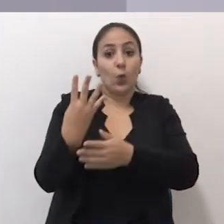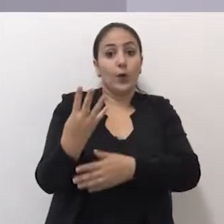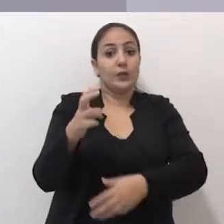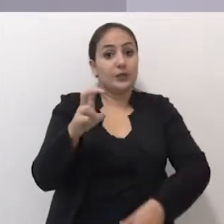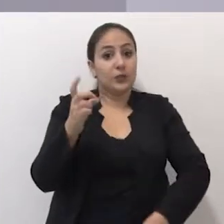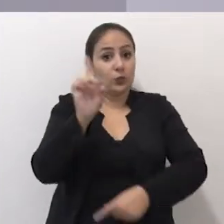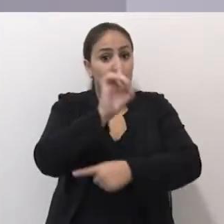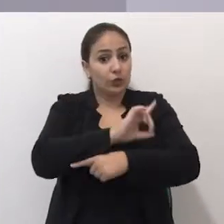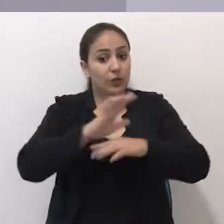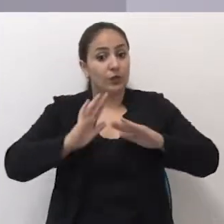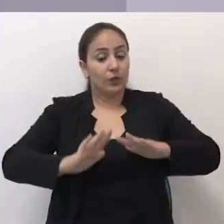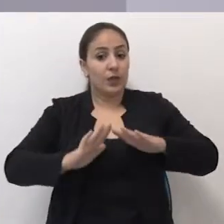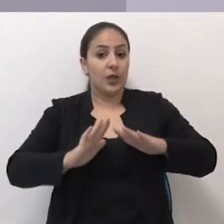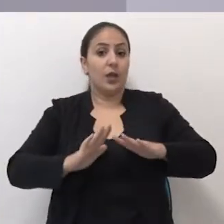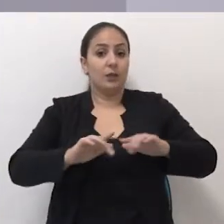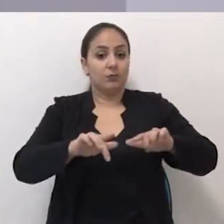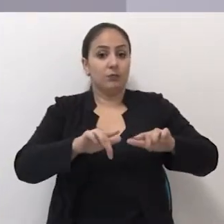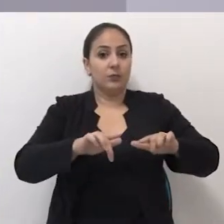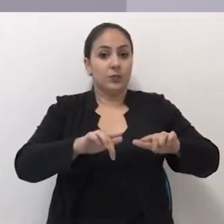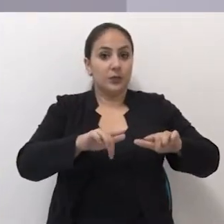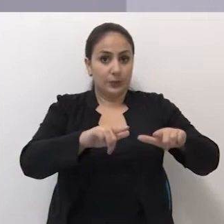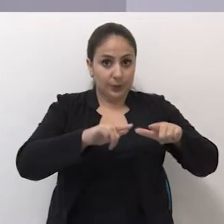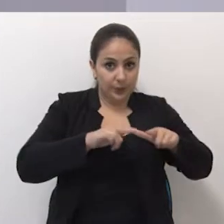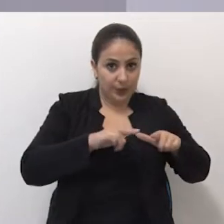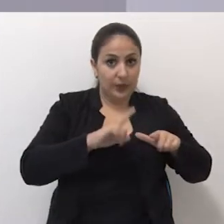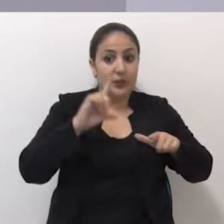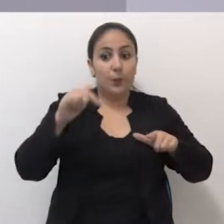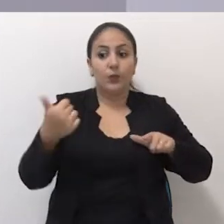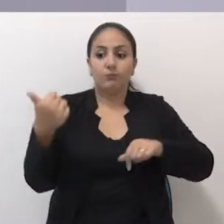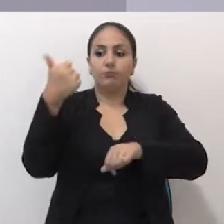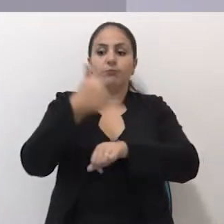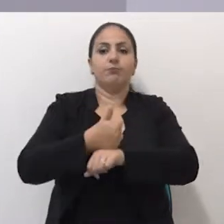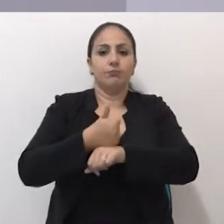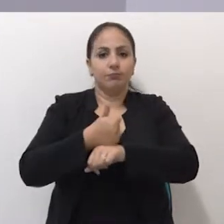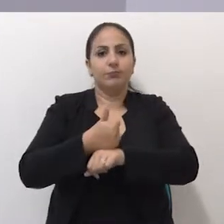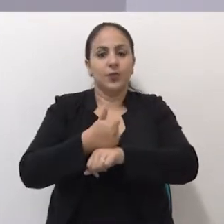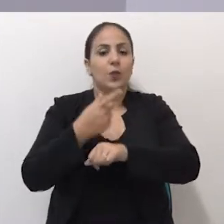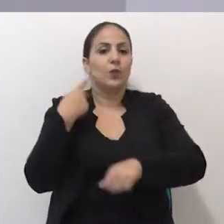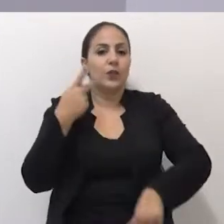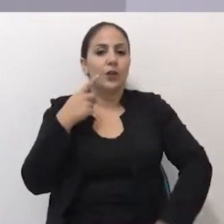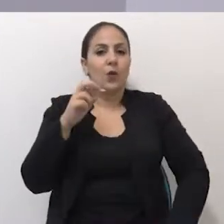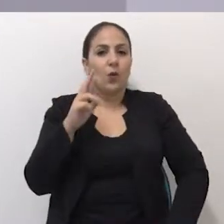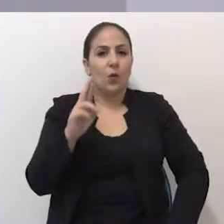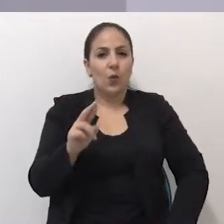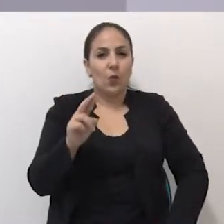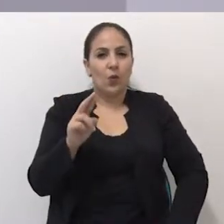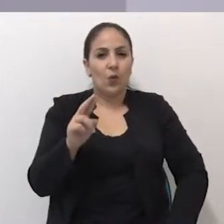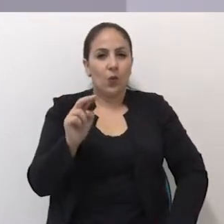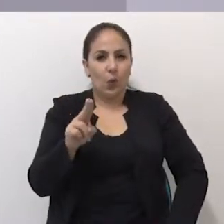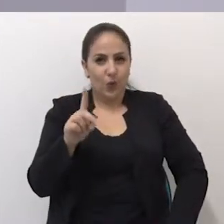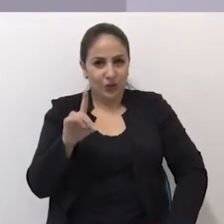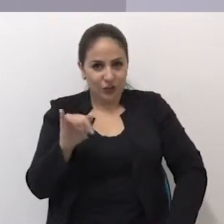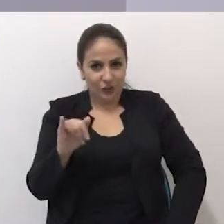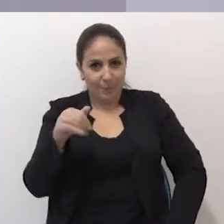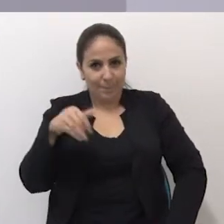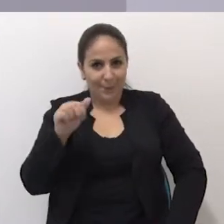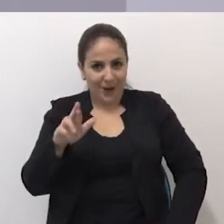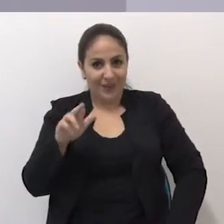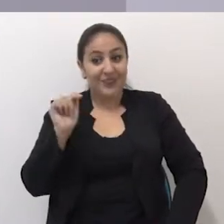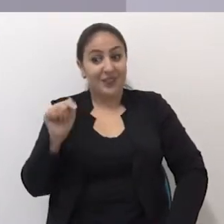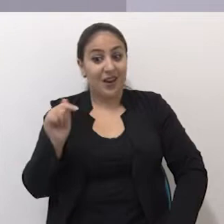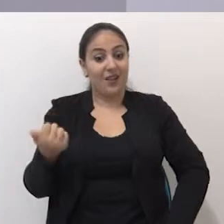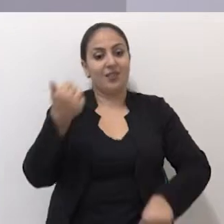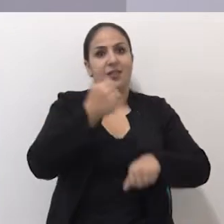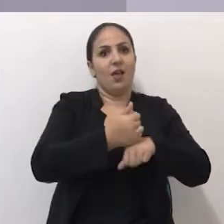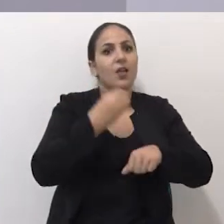licenciei por 45 dias e oportunizei ao então suplente daquela oportunidade, vereador Rude, o vereador atualmente,